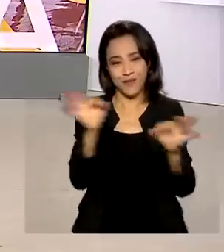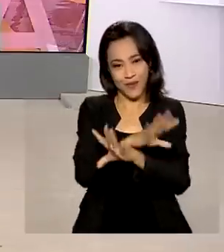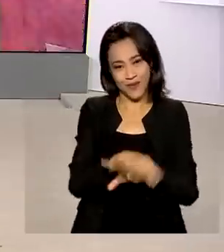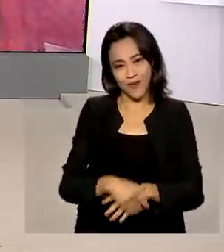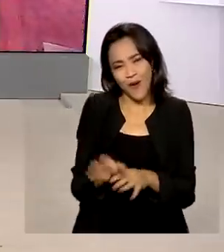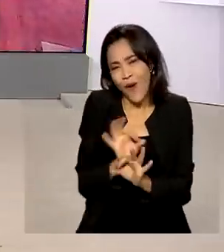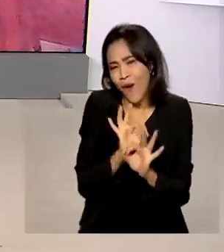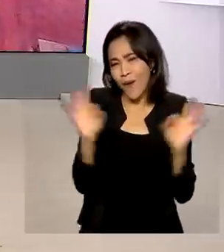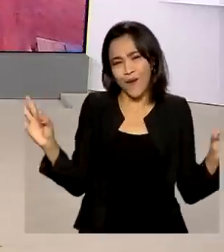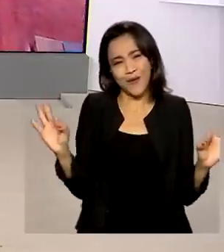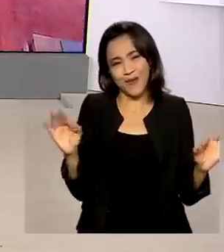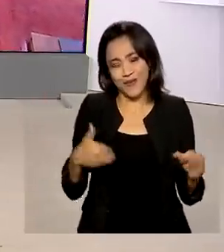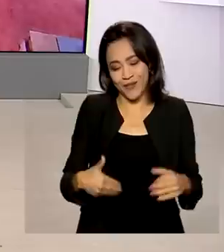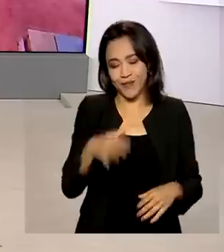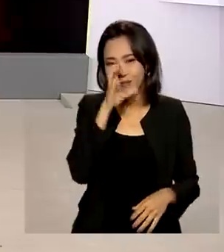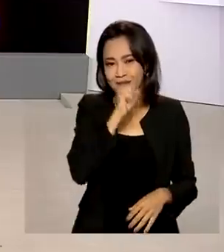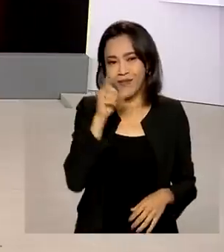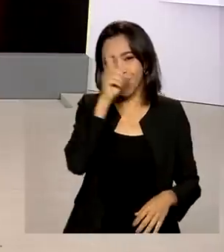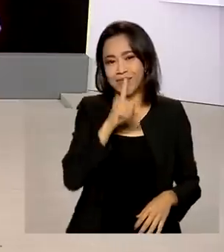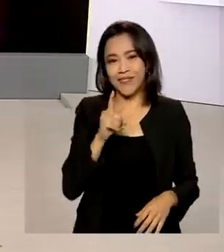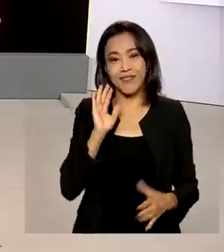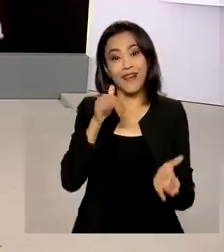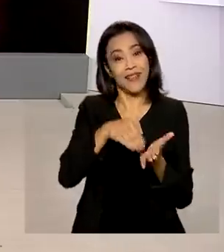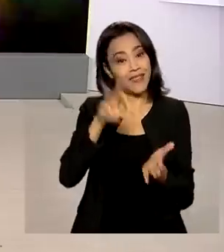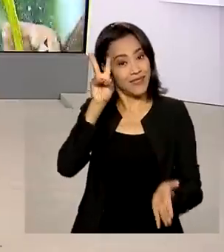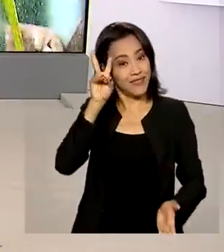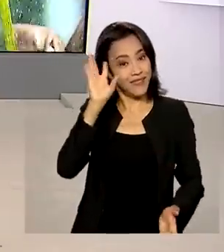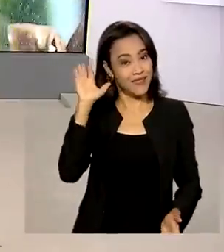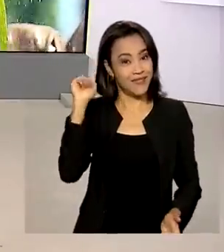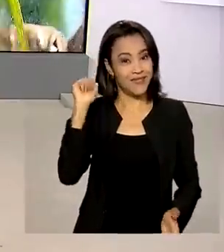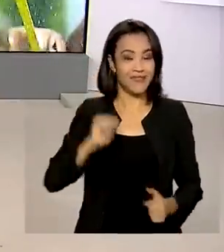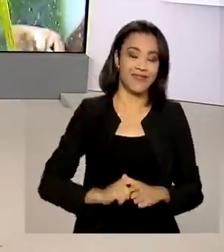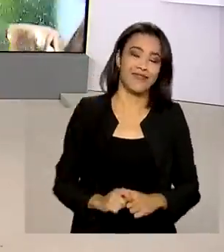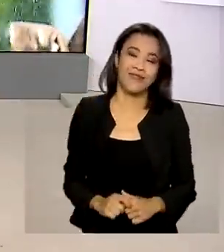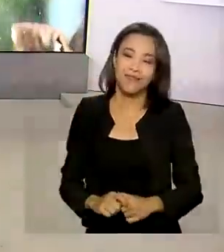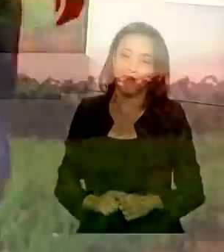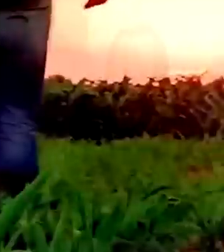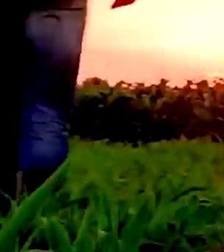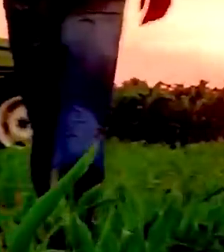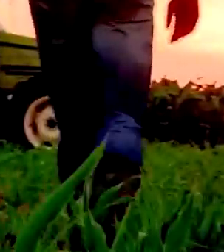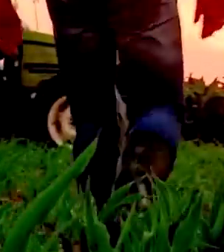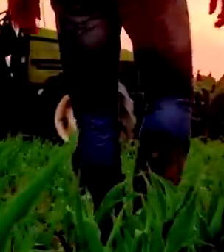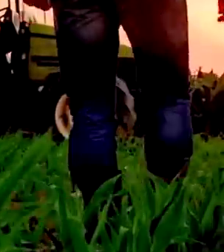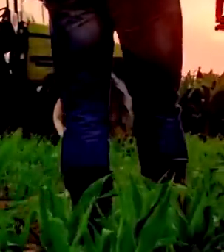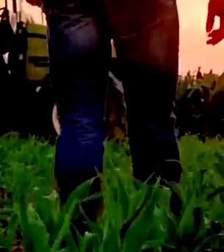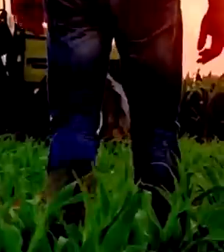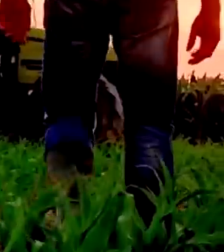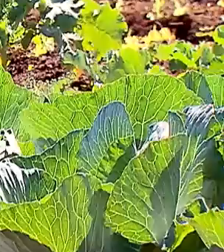Um ótimo fim de semana para você. Até segunda-feira. Tchau. Tchau.